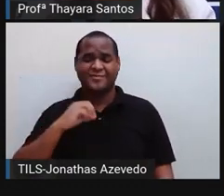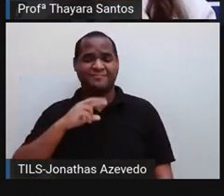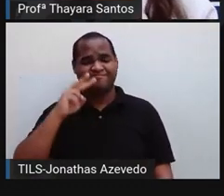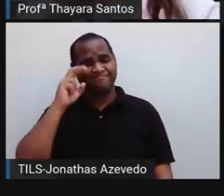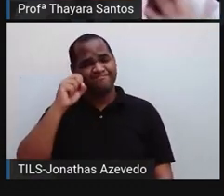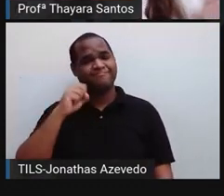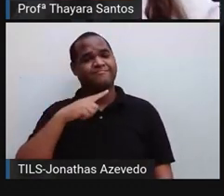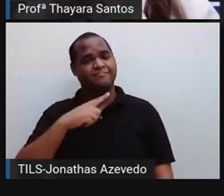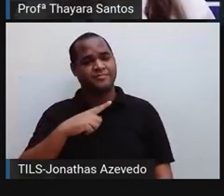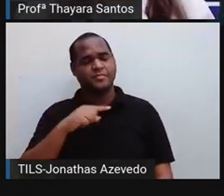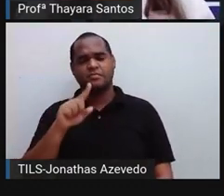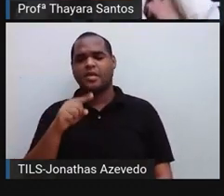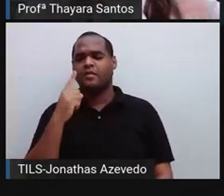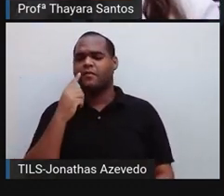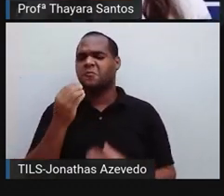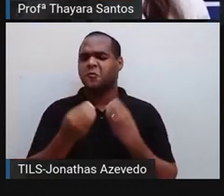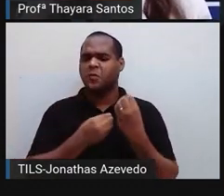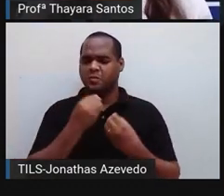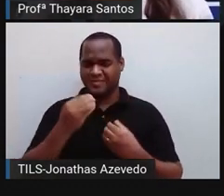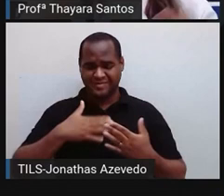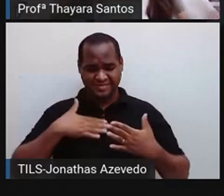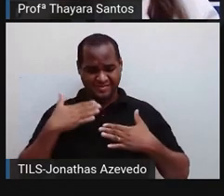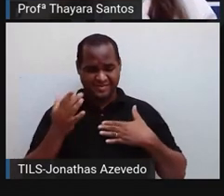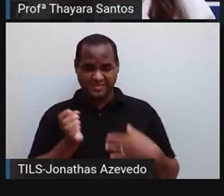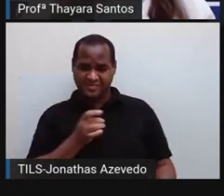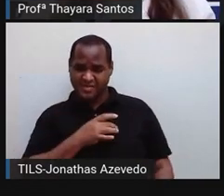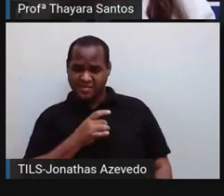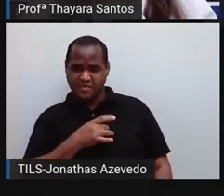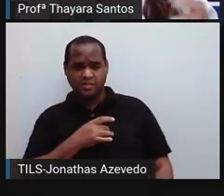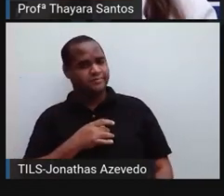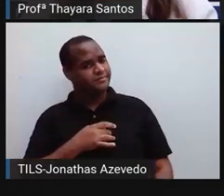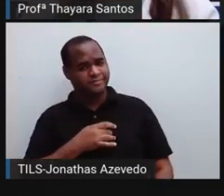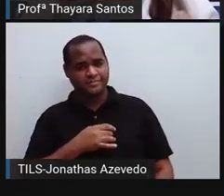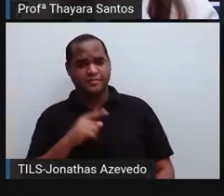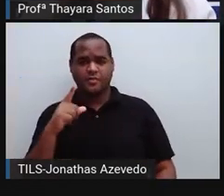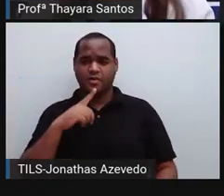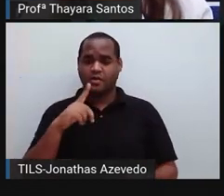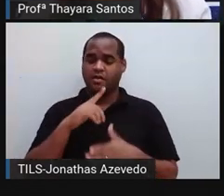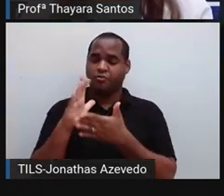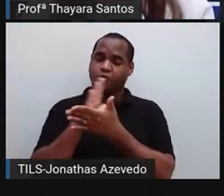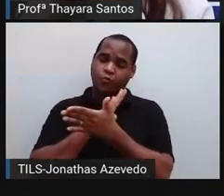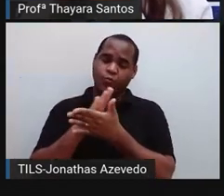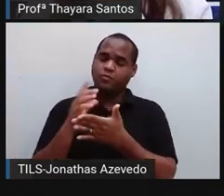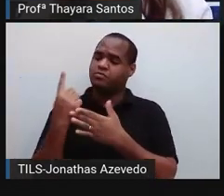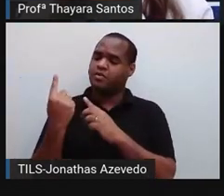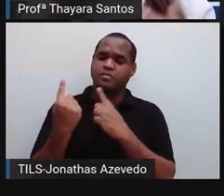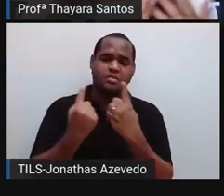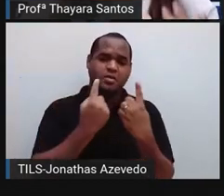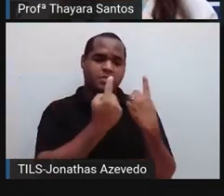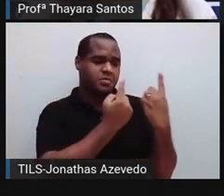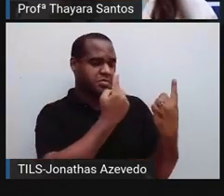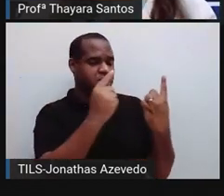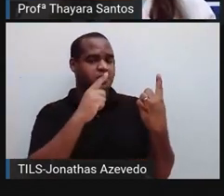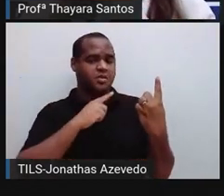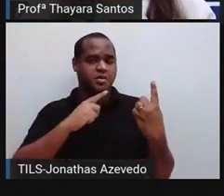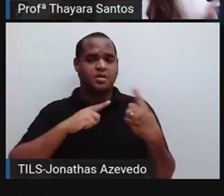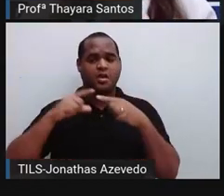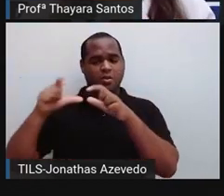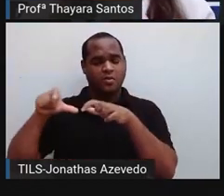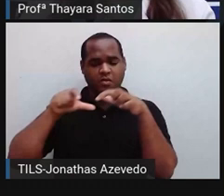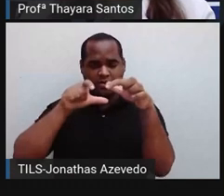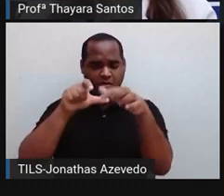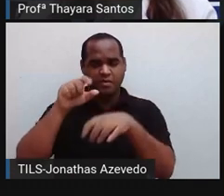porém, a gente ainda não tem por que ficar desesperado, até porque os casos que tiveram foram alguns casos isolados, eles acontecem nos